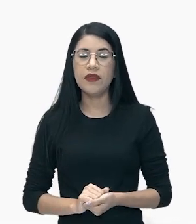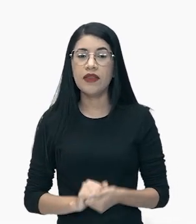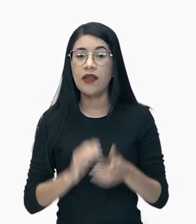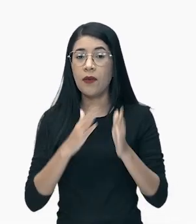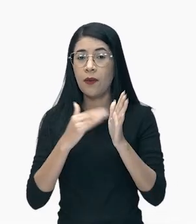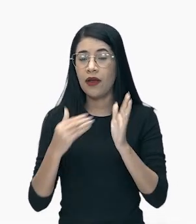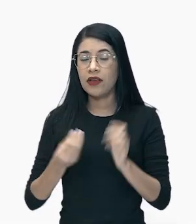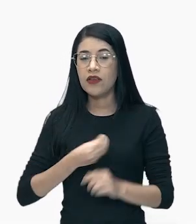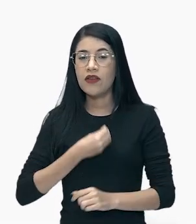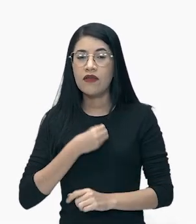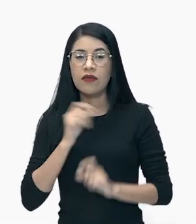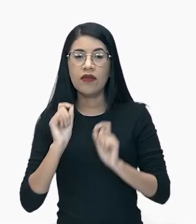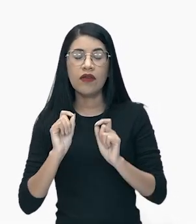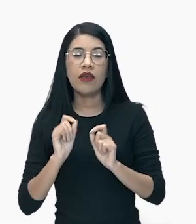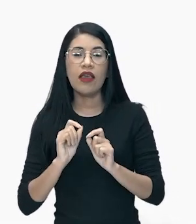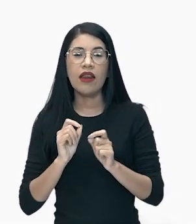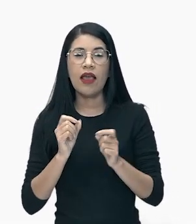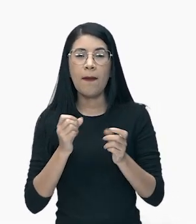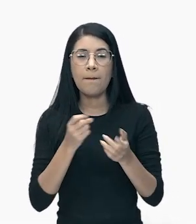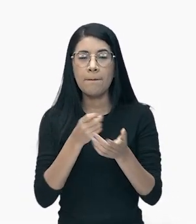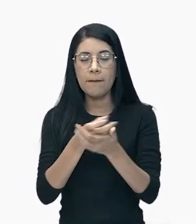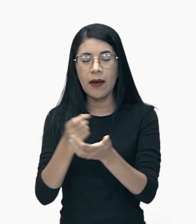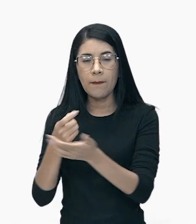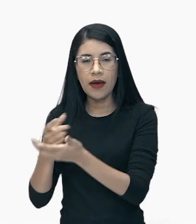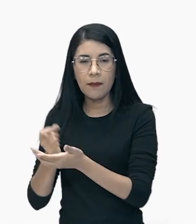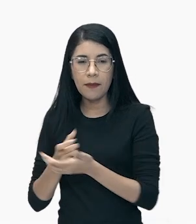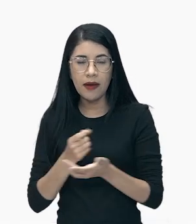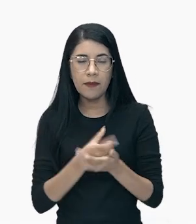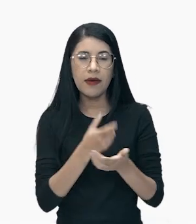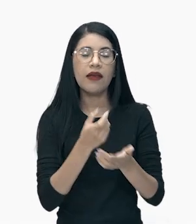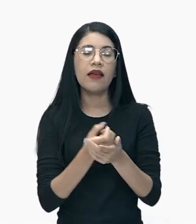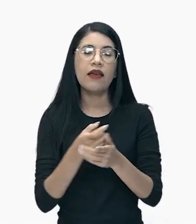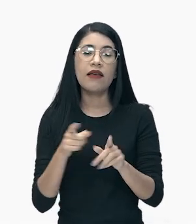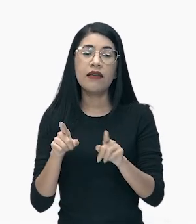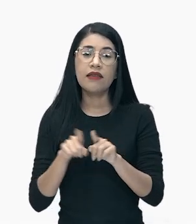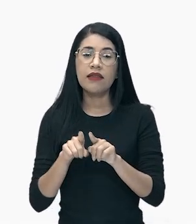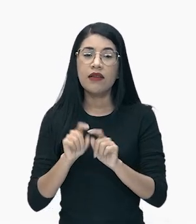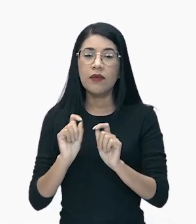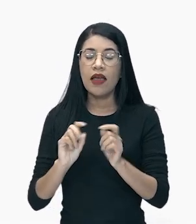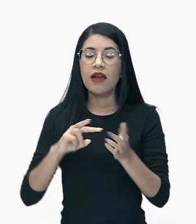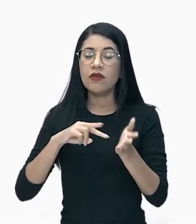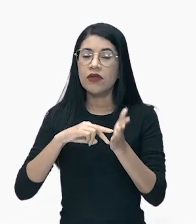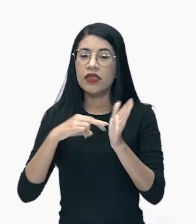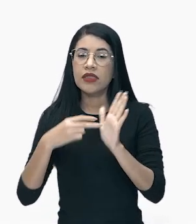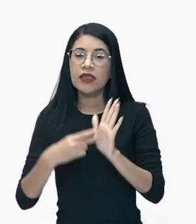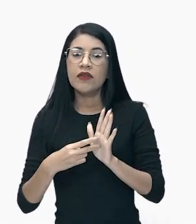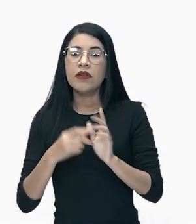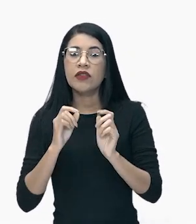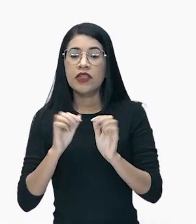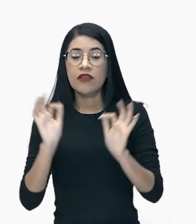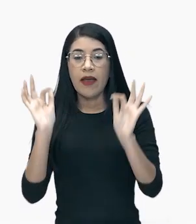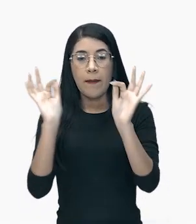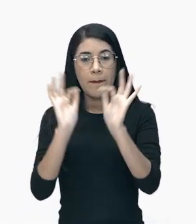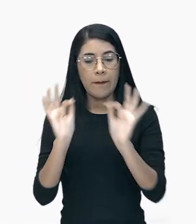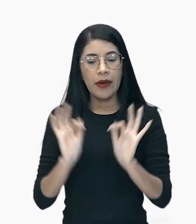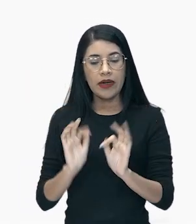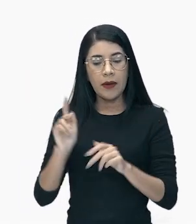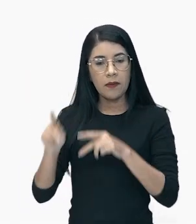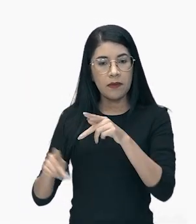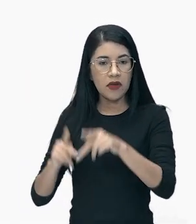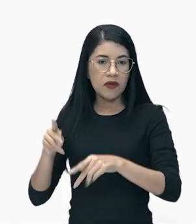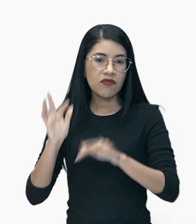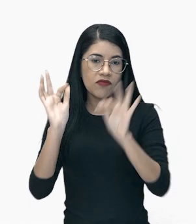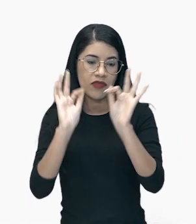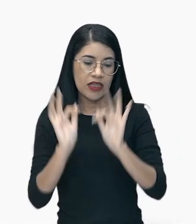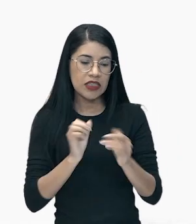estilo de vida que pregava o consumismo. Consumir, galera, virou sinônimo de felicidade,